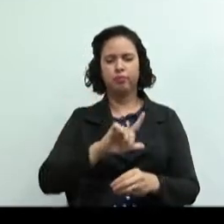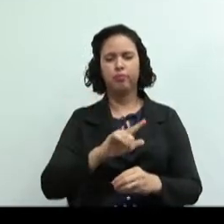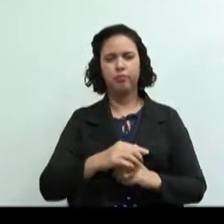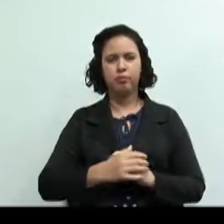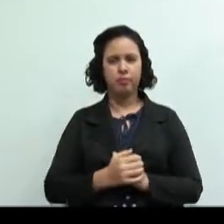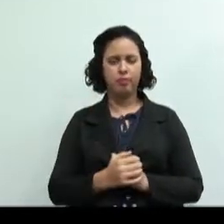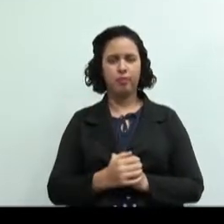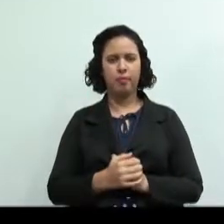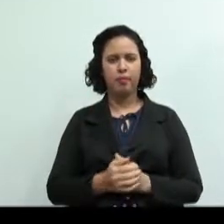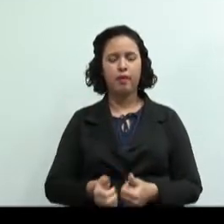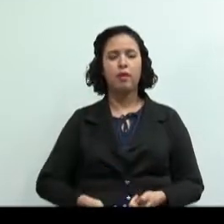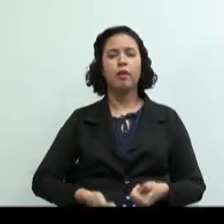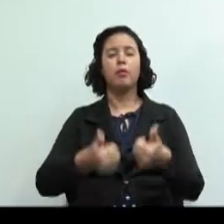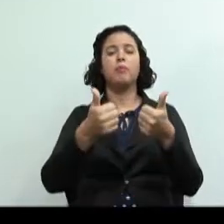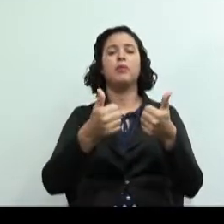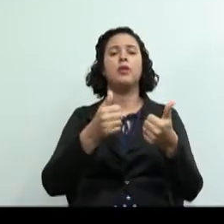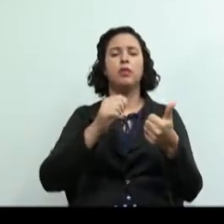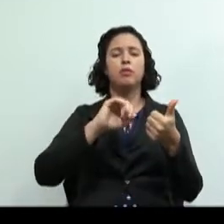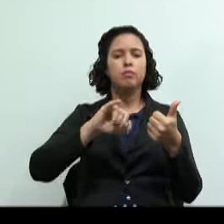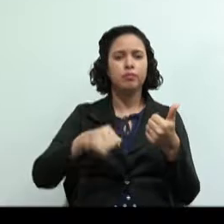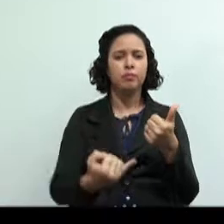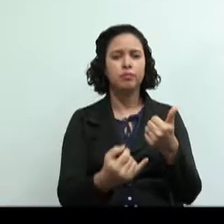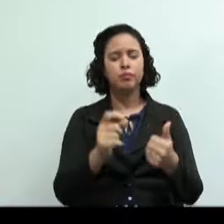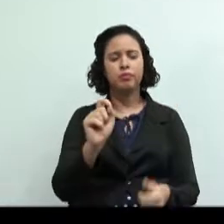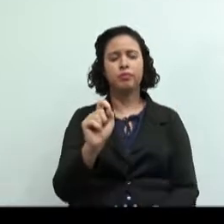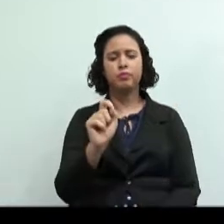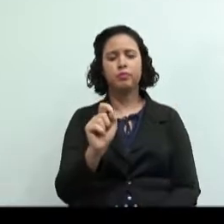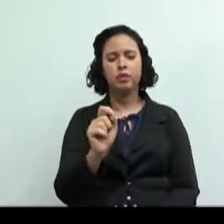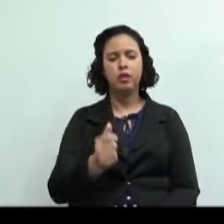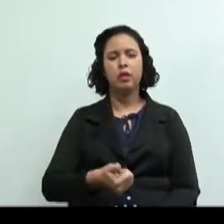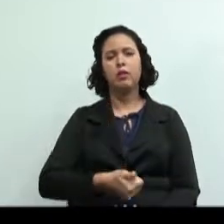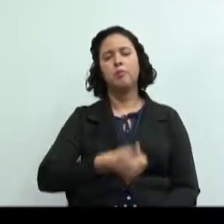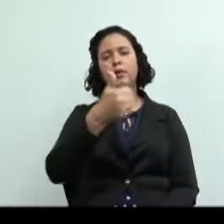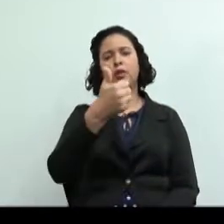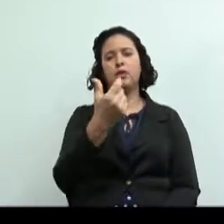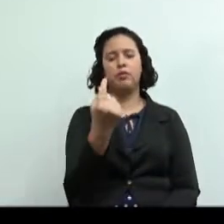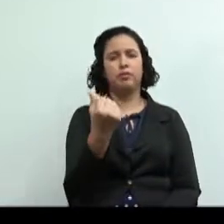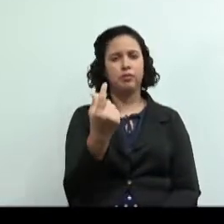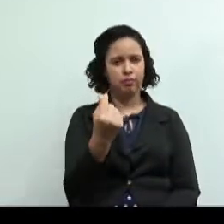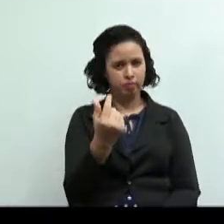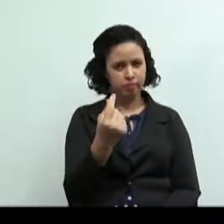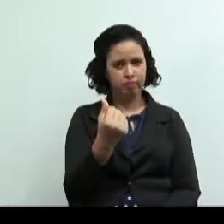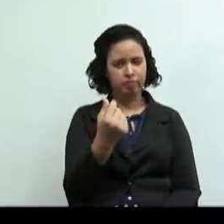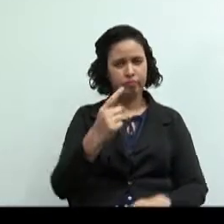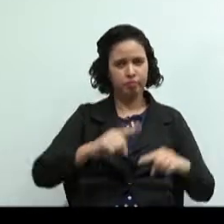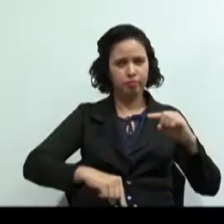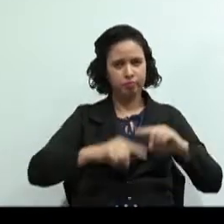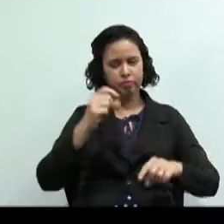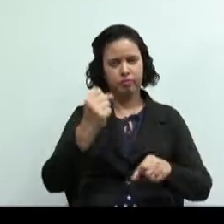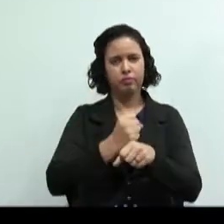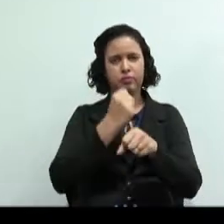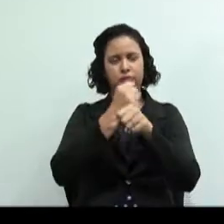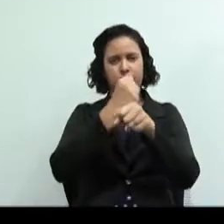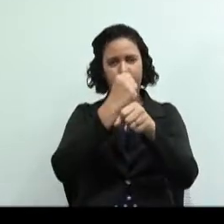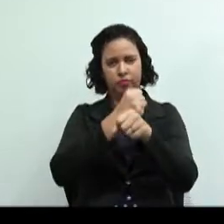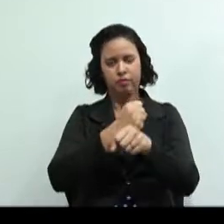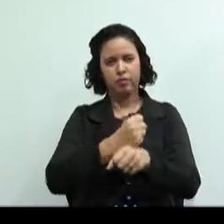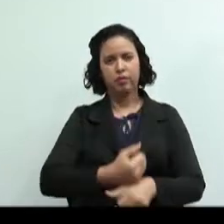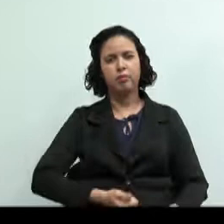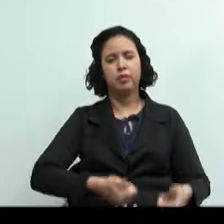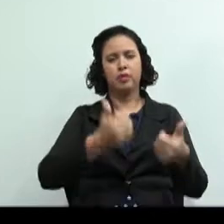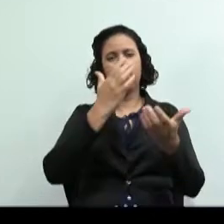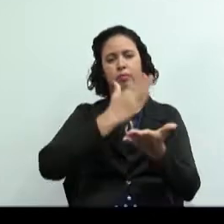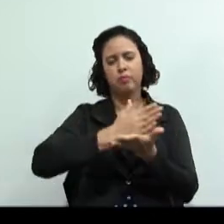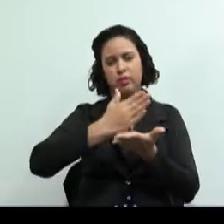Os melhores benefícios, como já falado, são melhores preços dos materiais de construção e da mão de obra, melhores